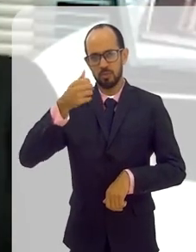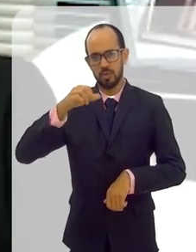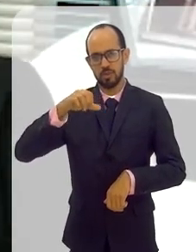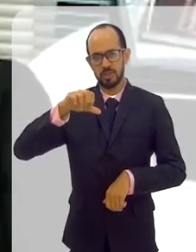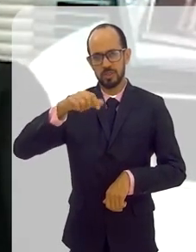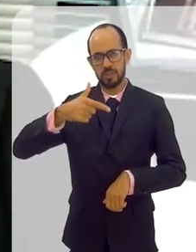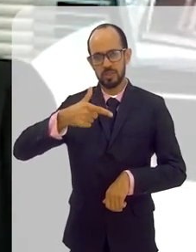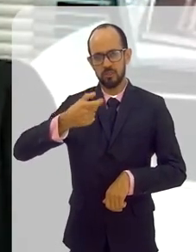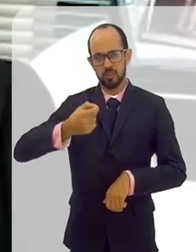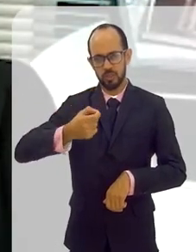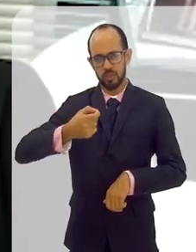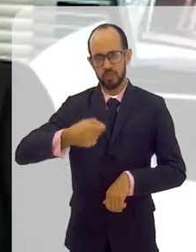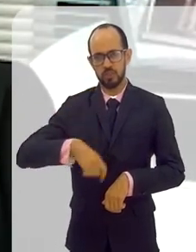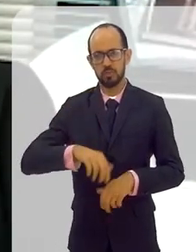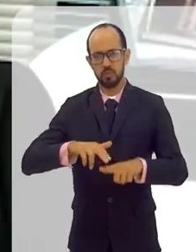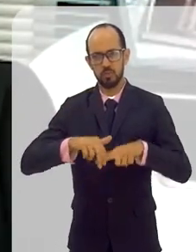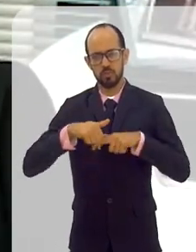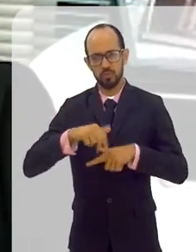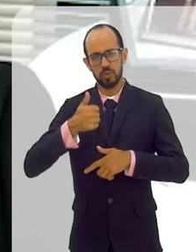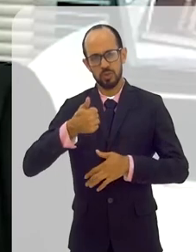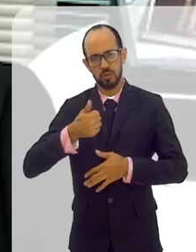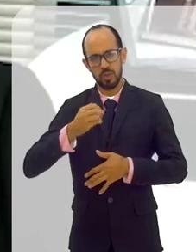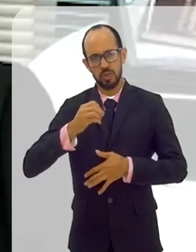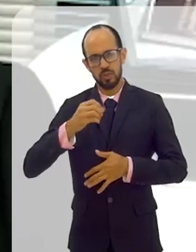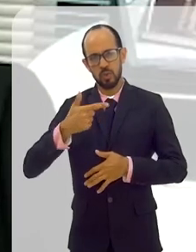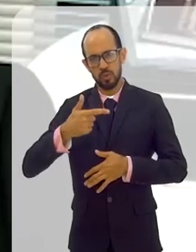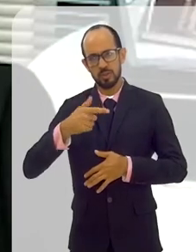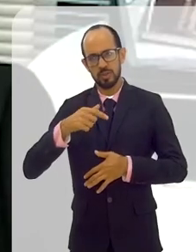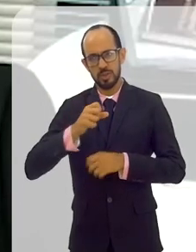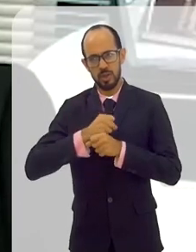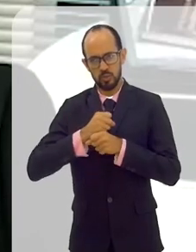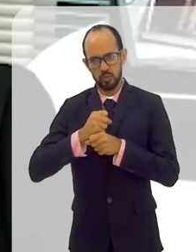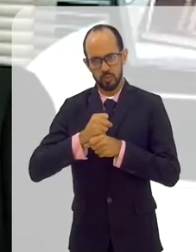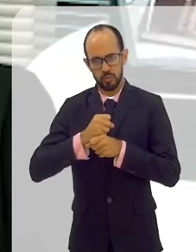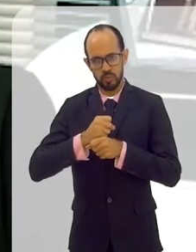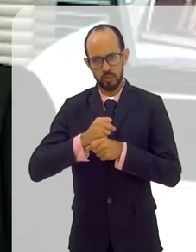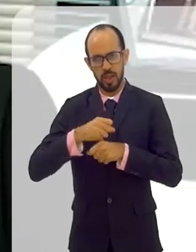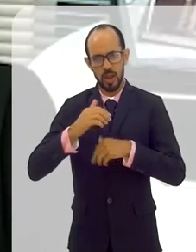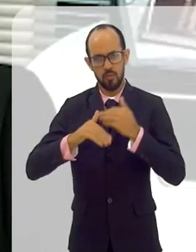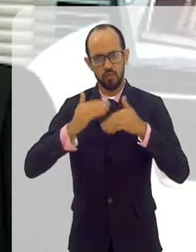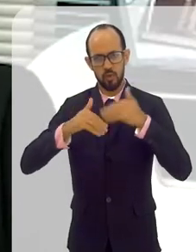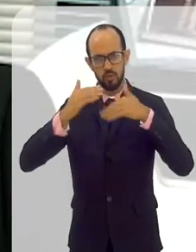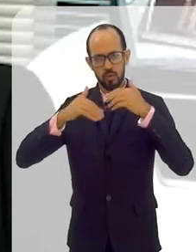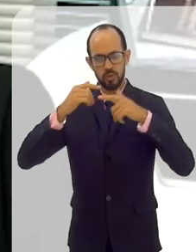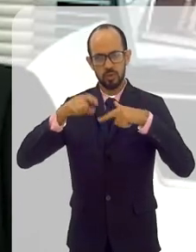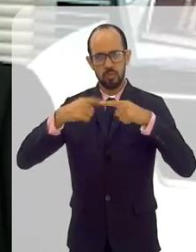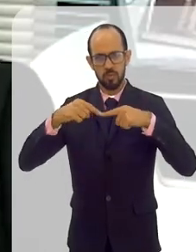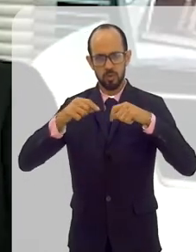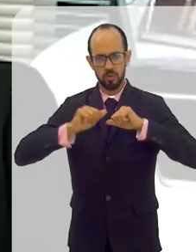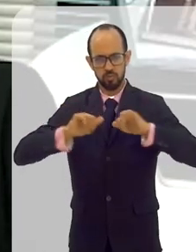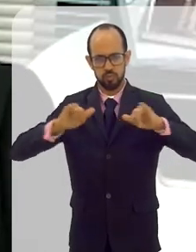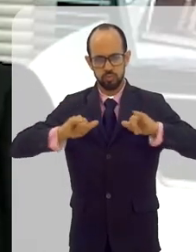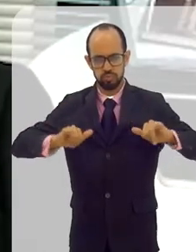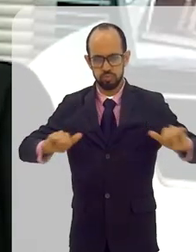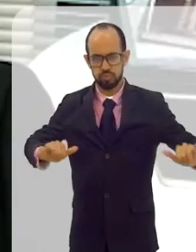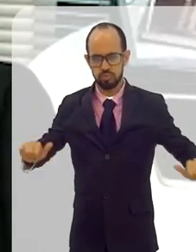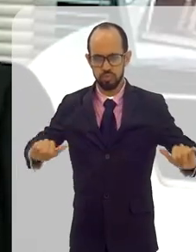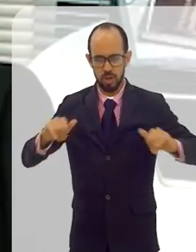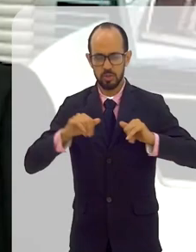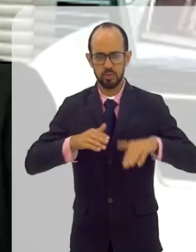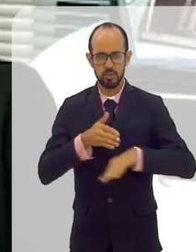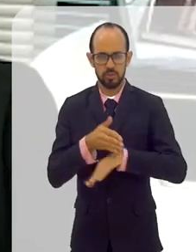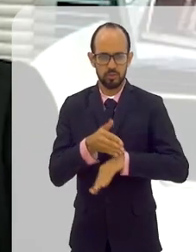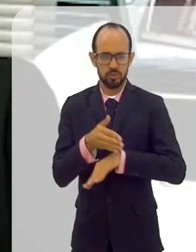102 anos. É uma universidade que evoluiu após o programa de expansão do ensino superior, e a democratização do